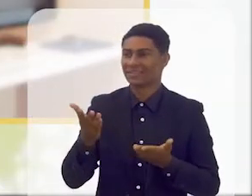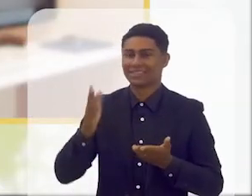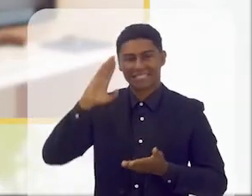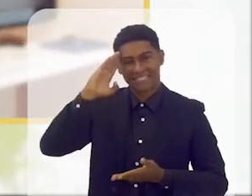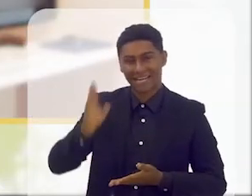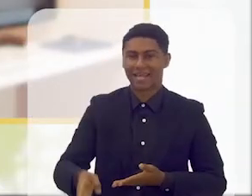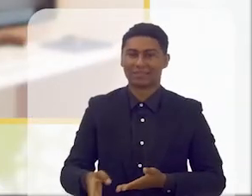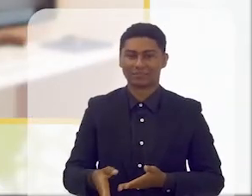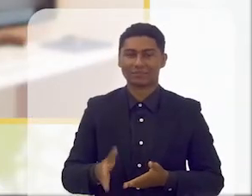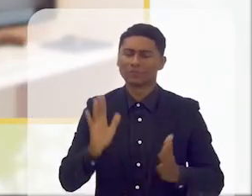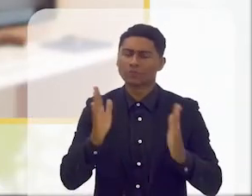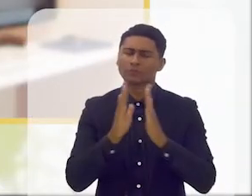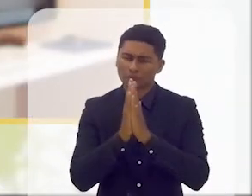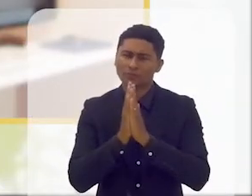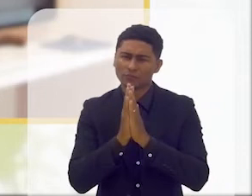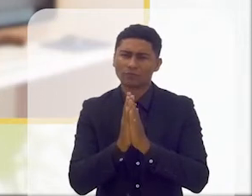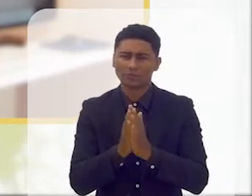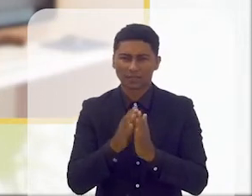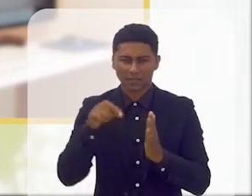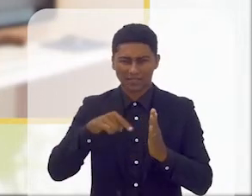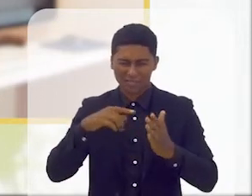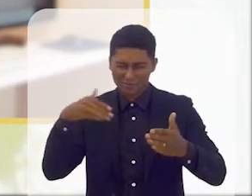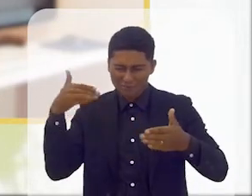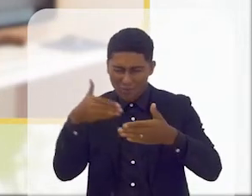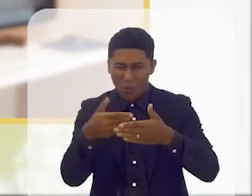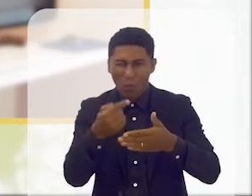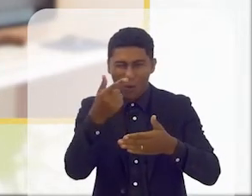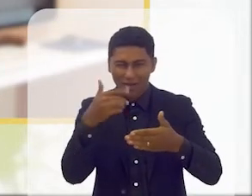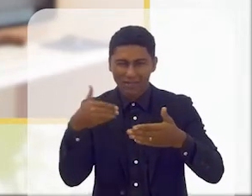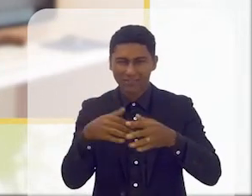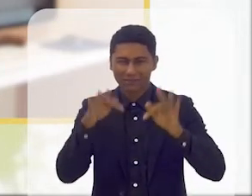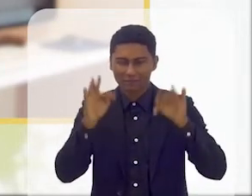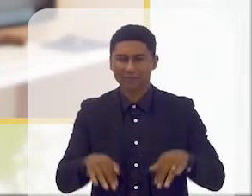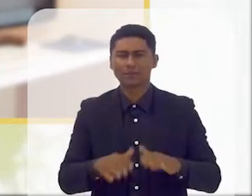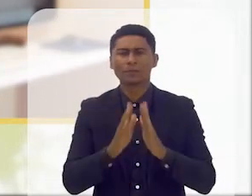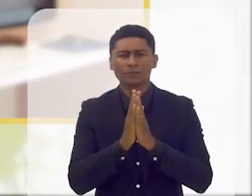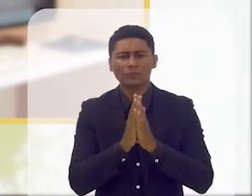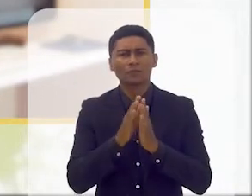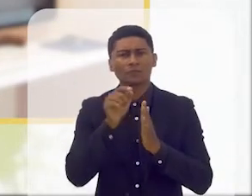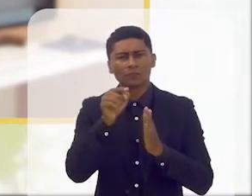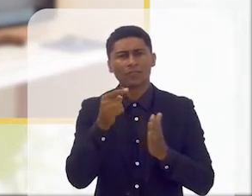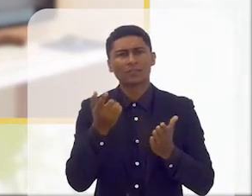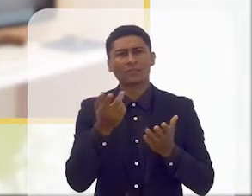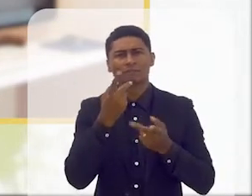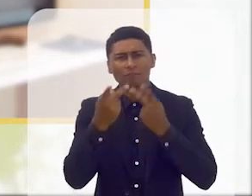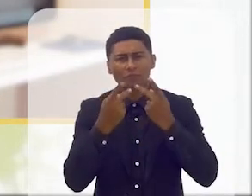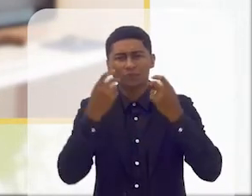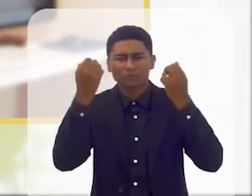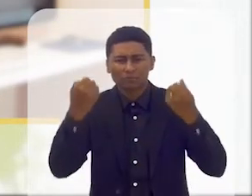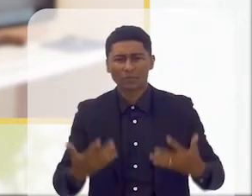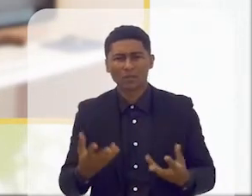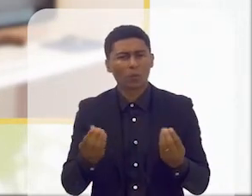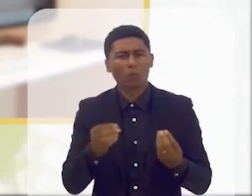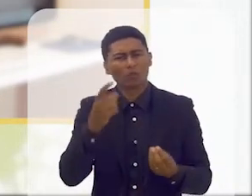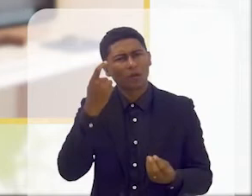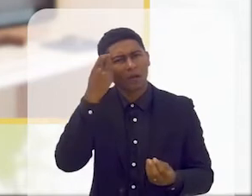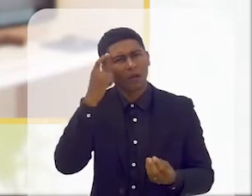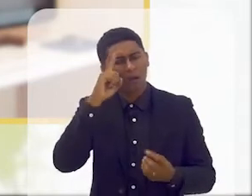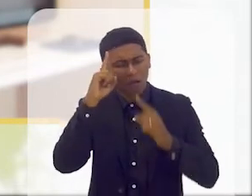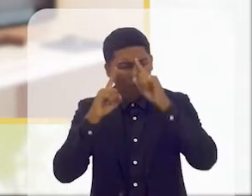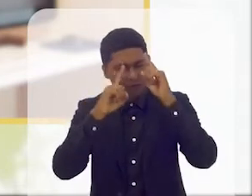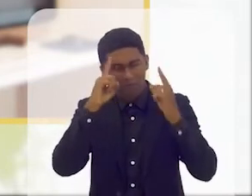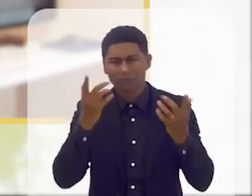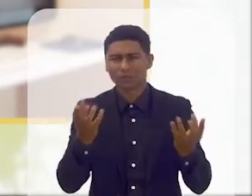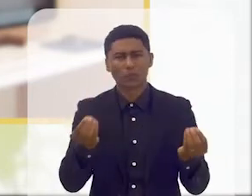elas mas eu queria que a senhora terminasse esse programa falando um pouquinho como é que surgiu isso a gente tem uns três